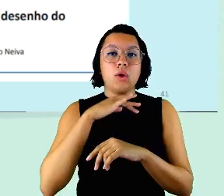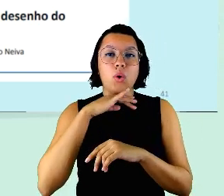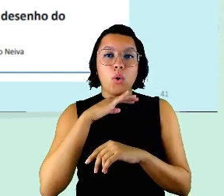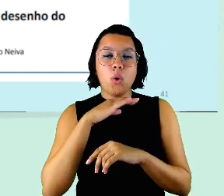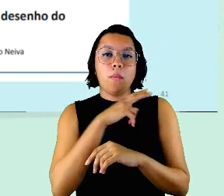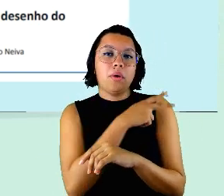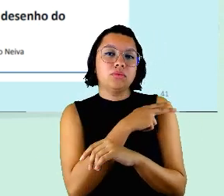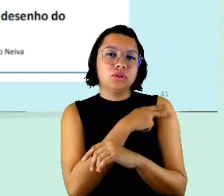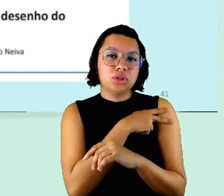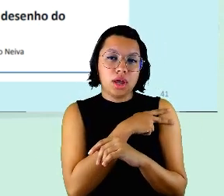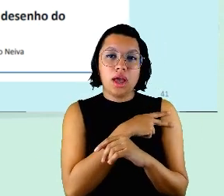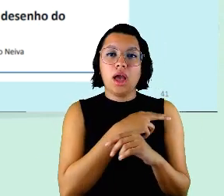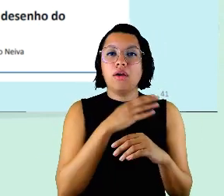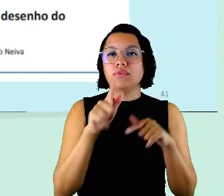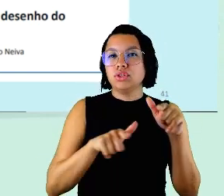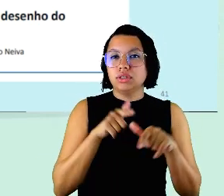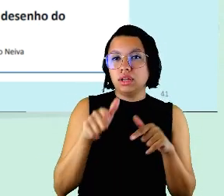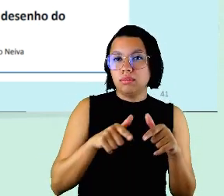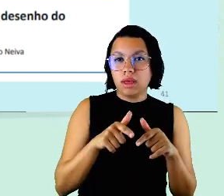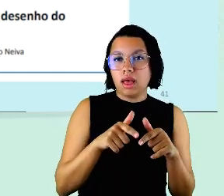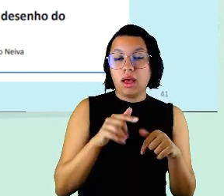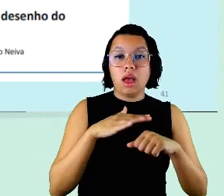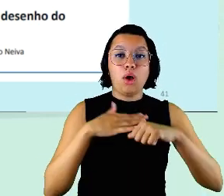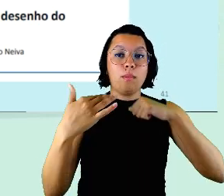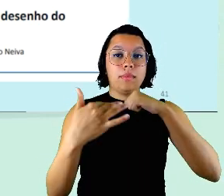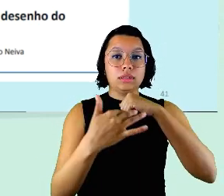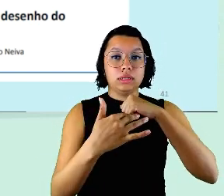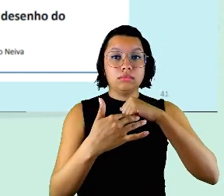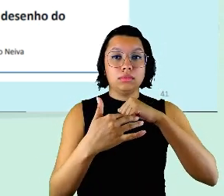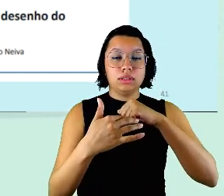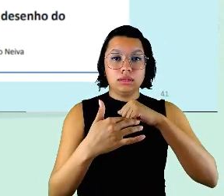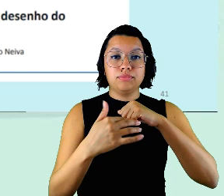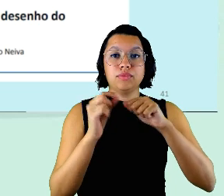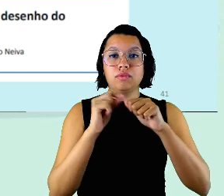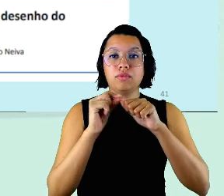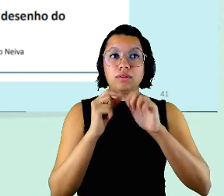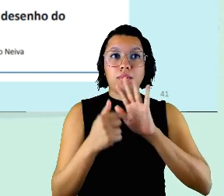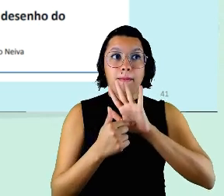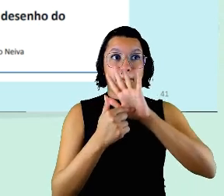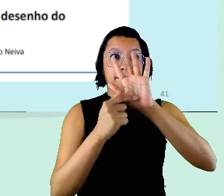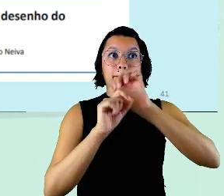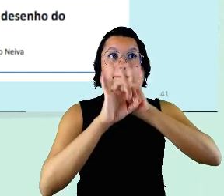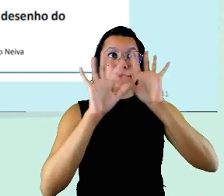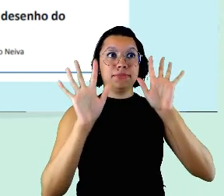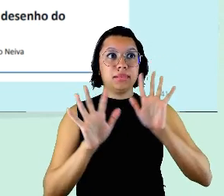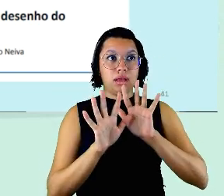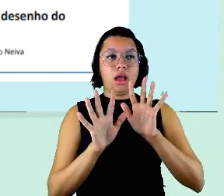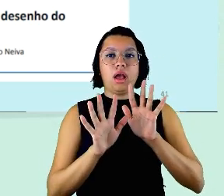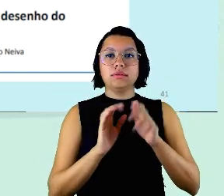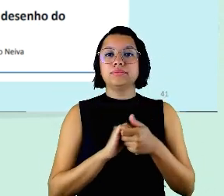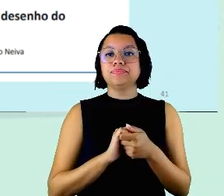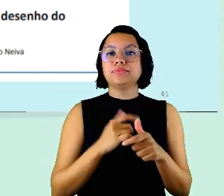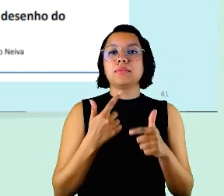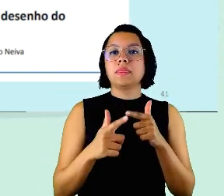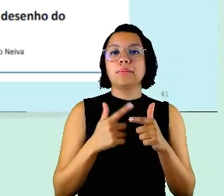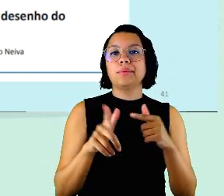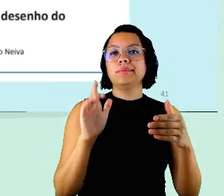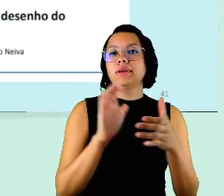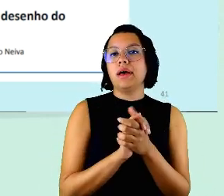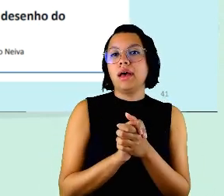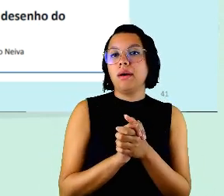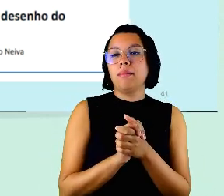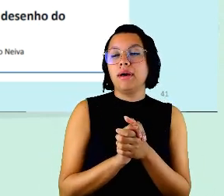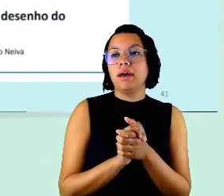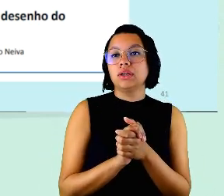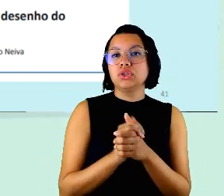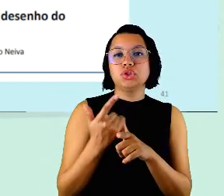relação ruim de trabalho a pandemia talvez tenha tornado isso mais evidente um problema de casamento de divisão